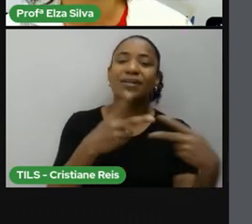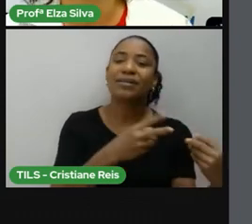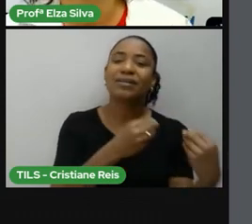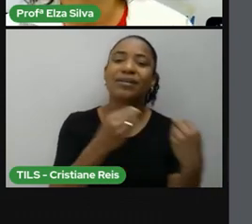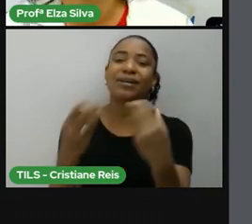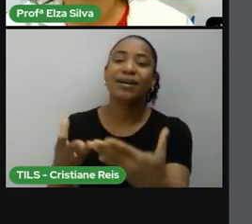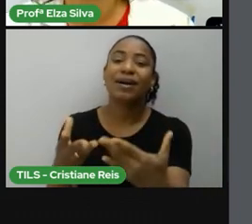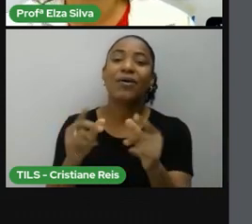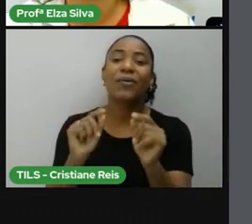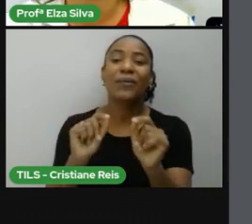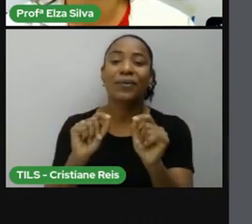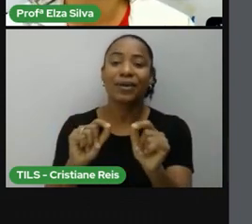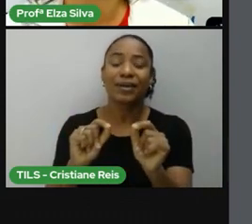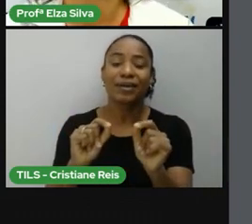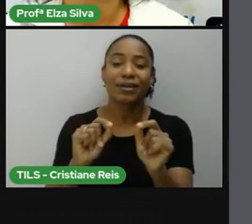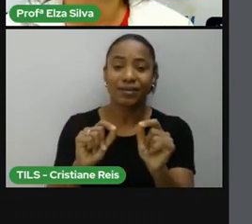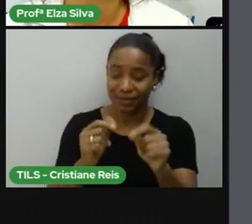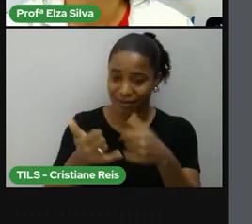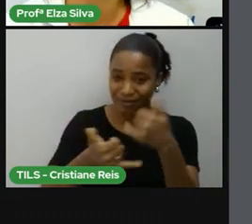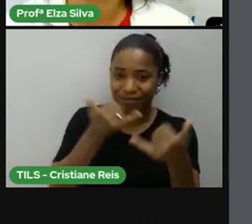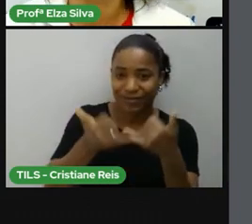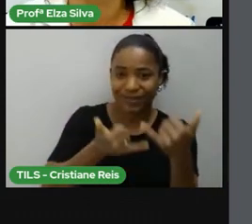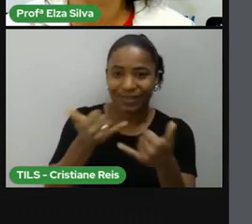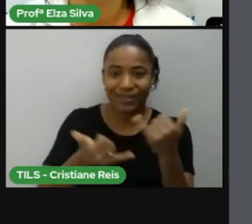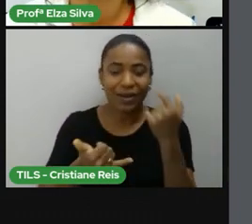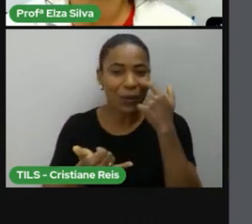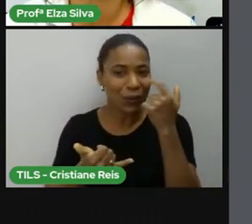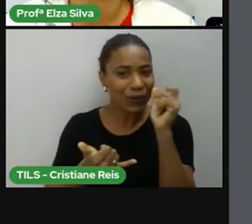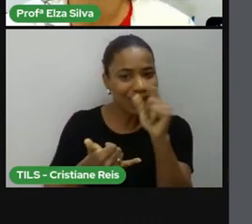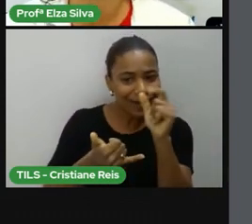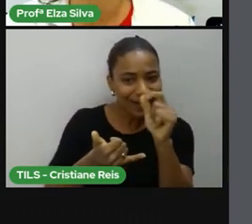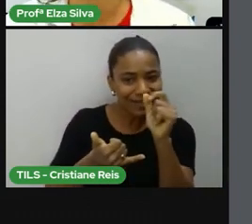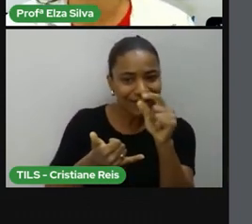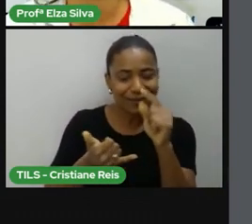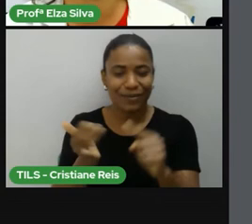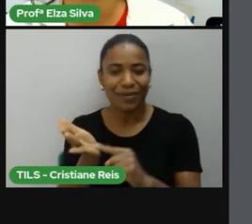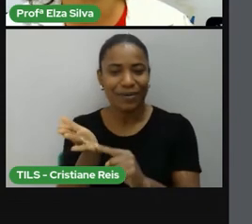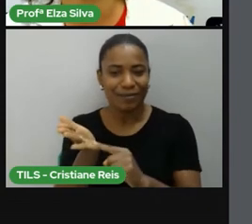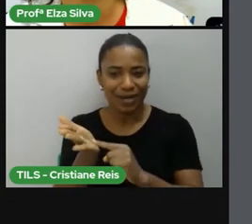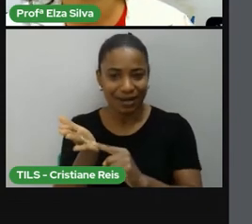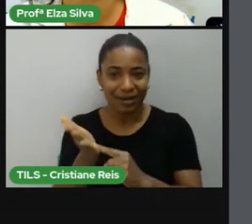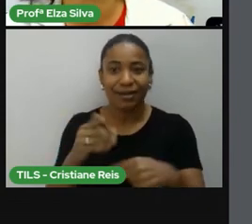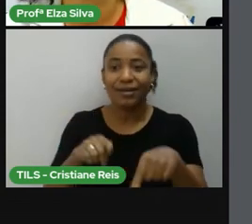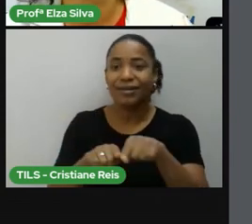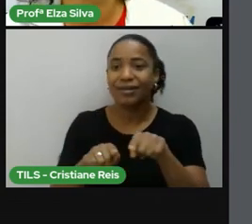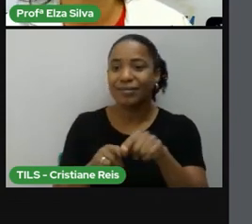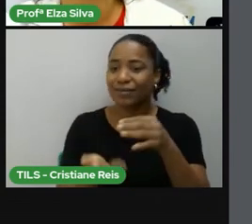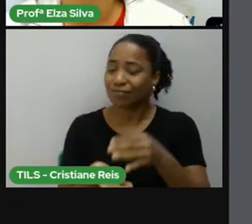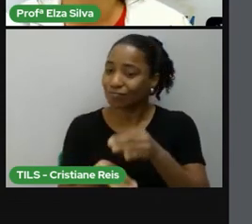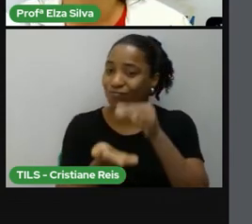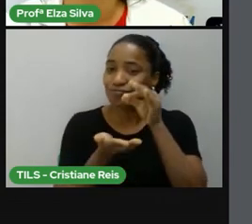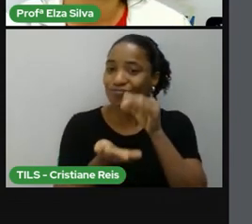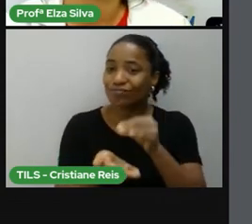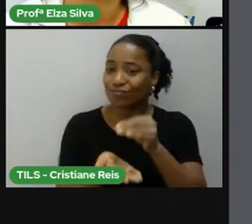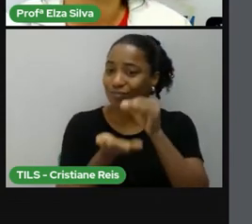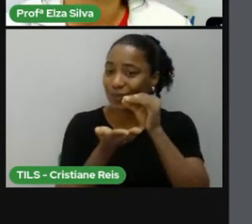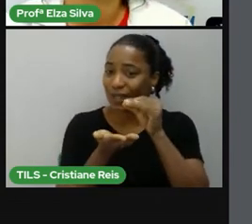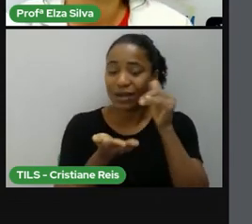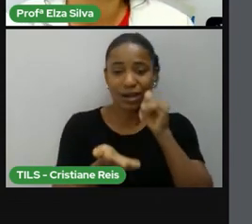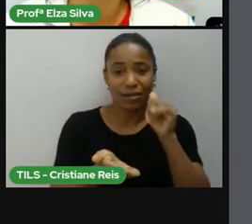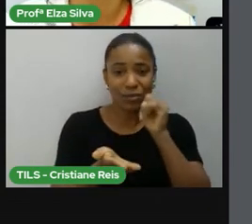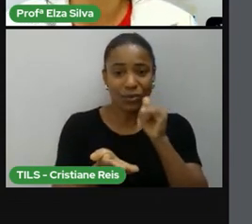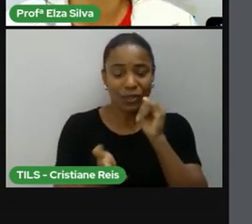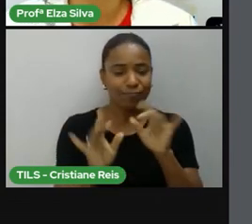azuis e tomar leite em canecas estampadas com o rosto da atriz mirim loira Shirley Temple